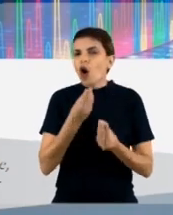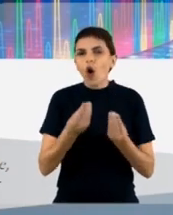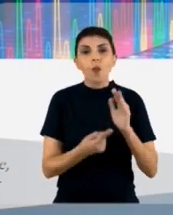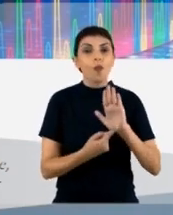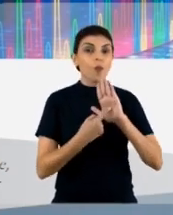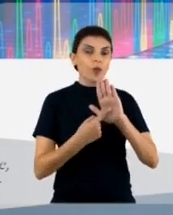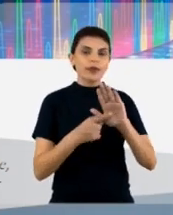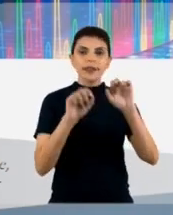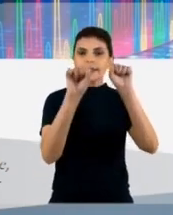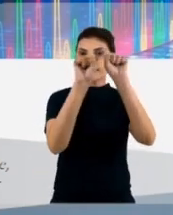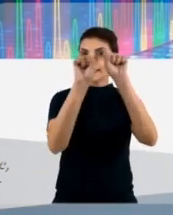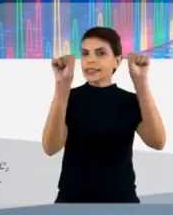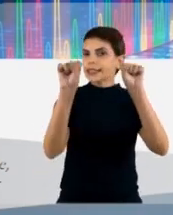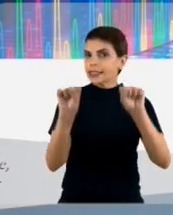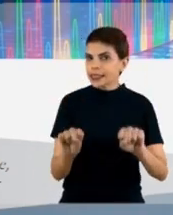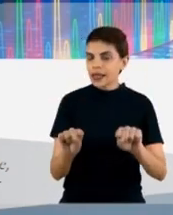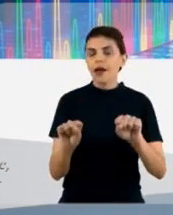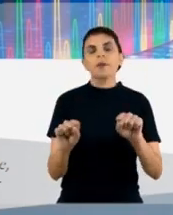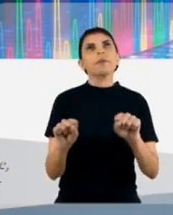isso por um sistema